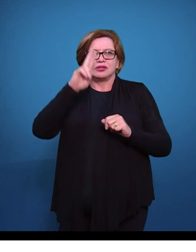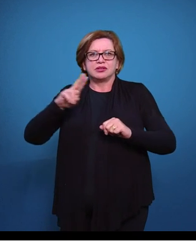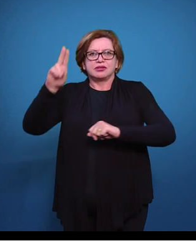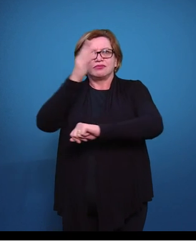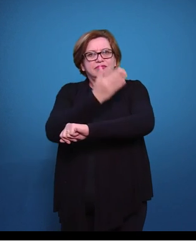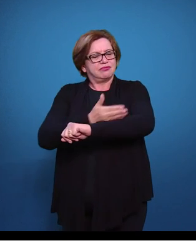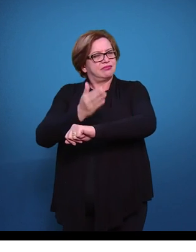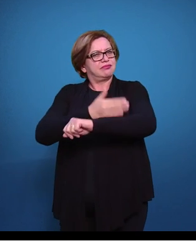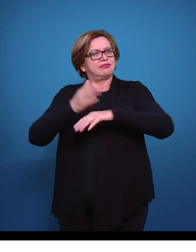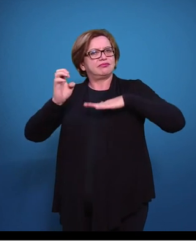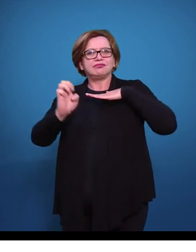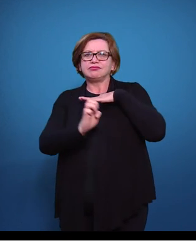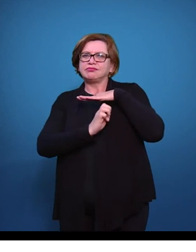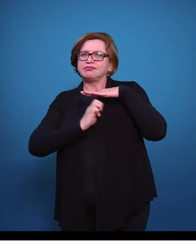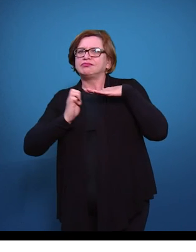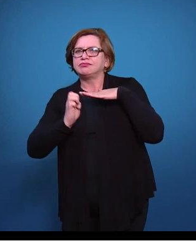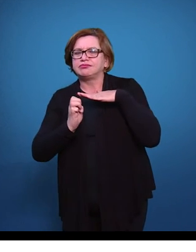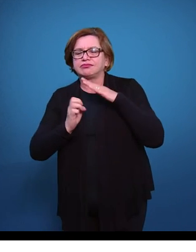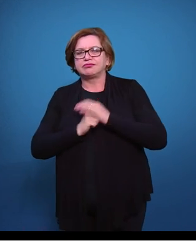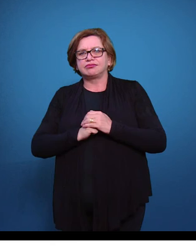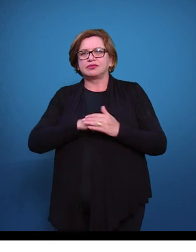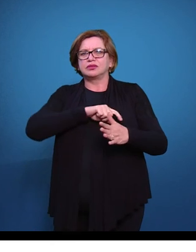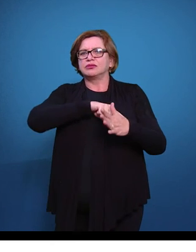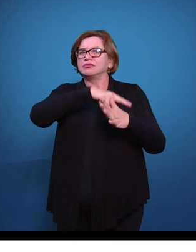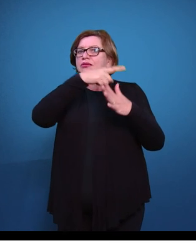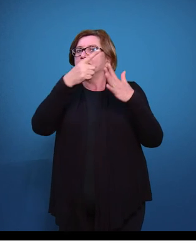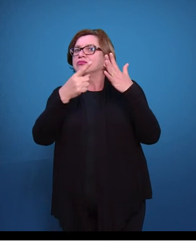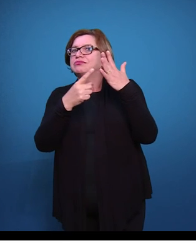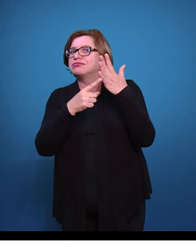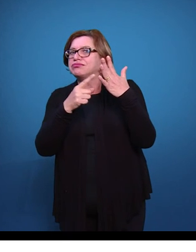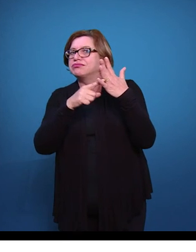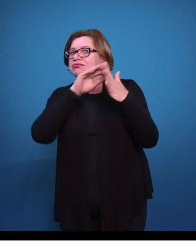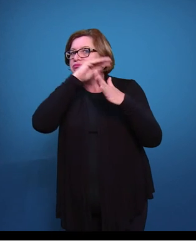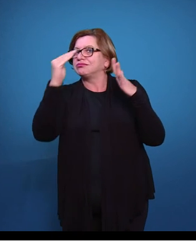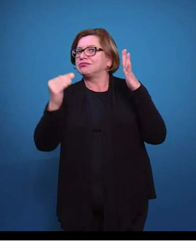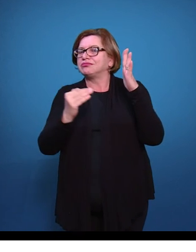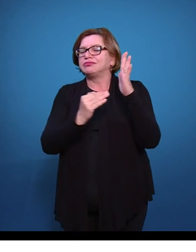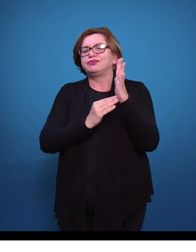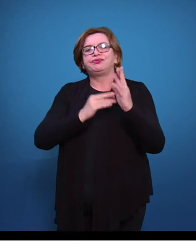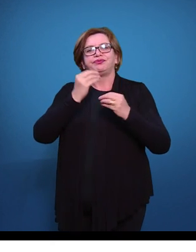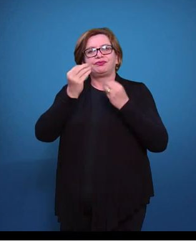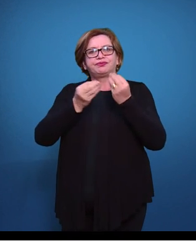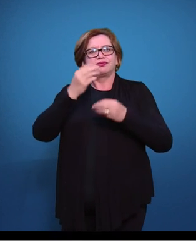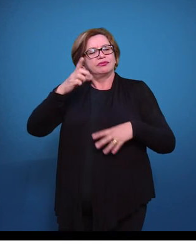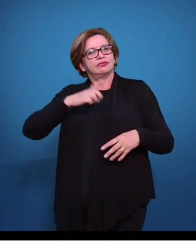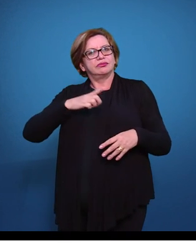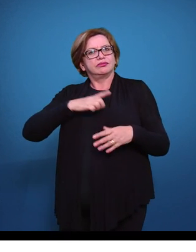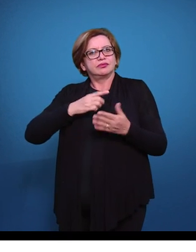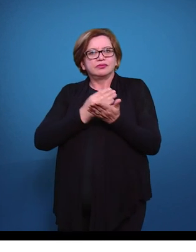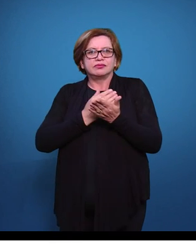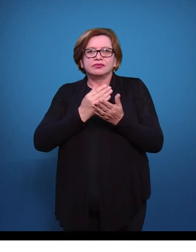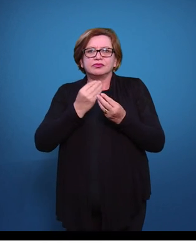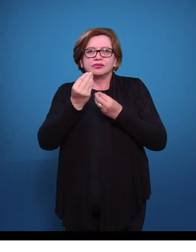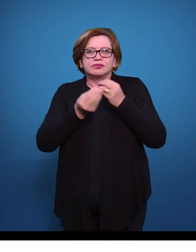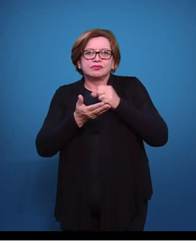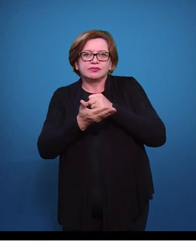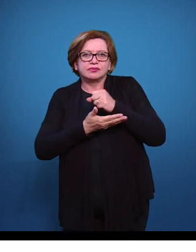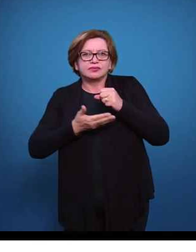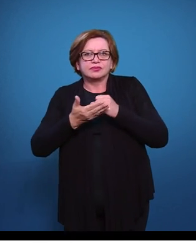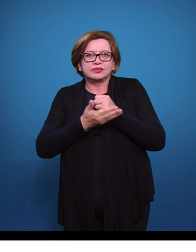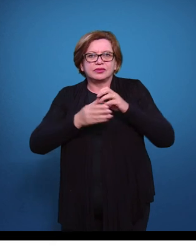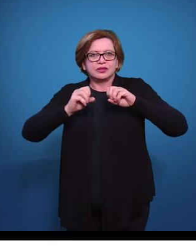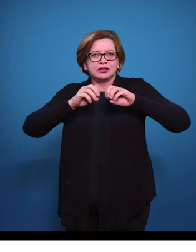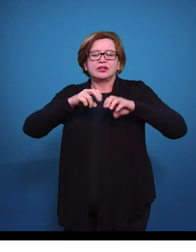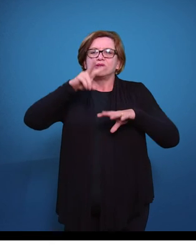corporativo. E, por fim, a quinta geração da educação à distância, que tem como princípio as aulas